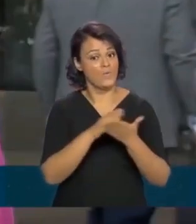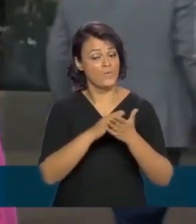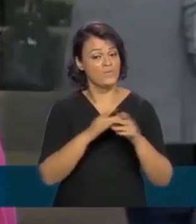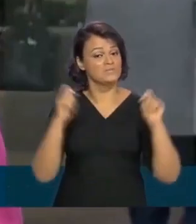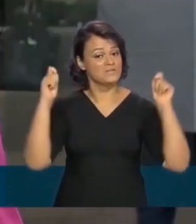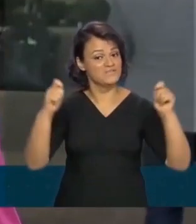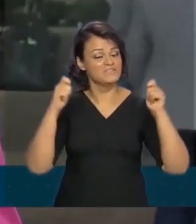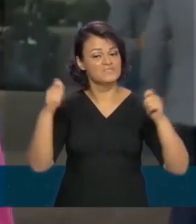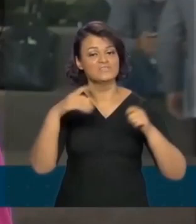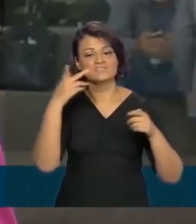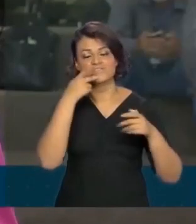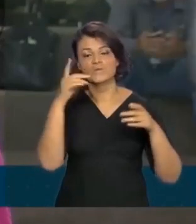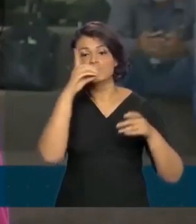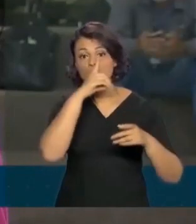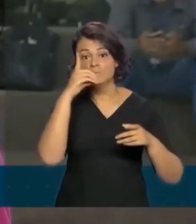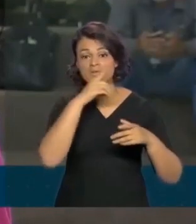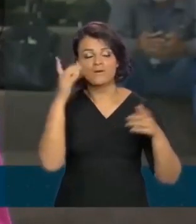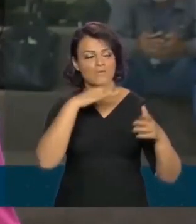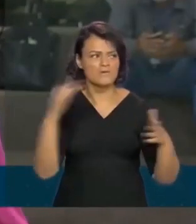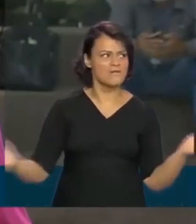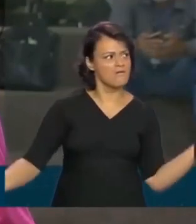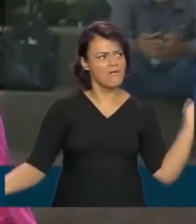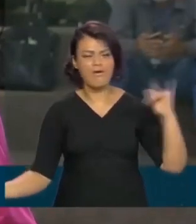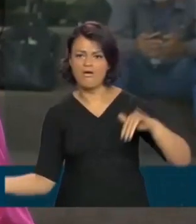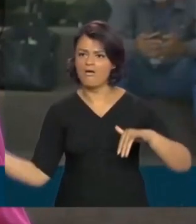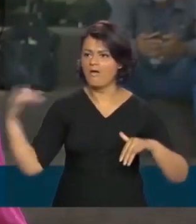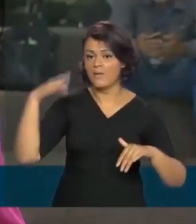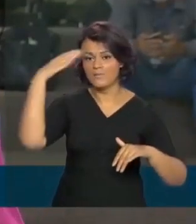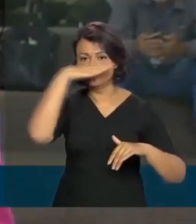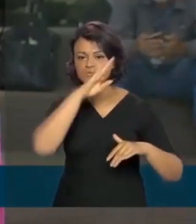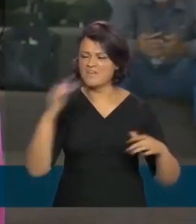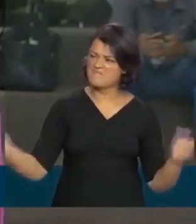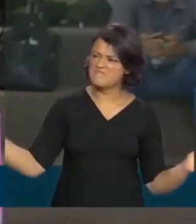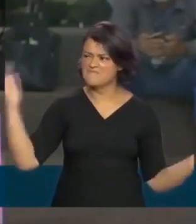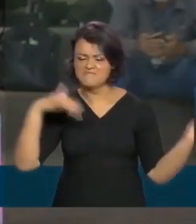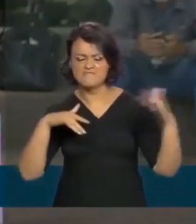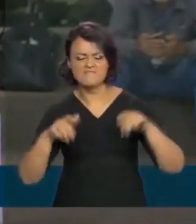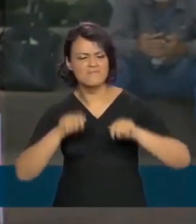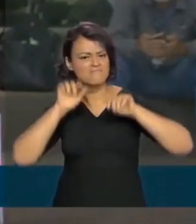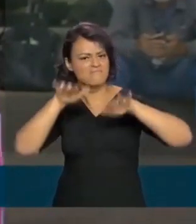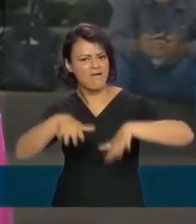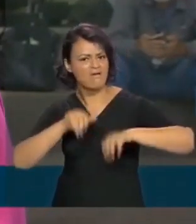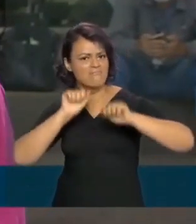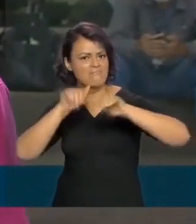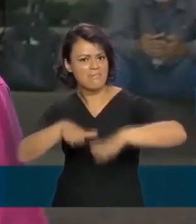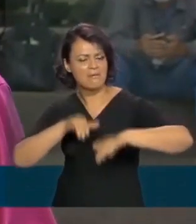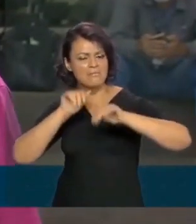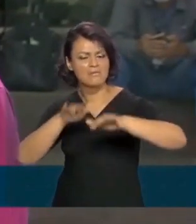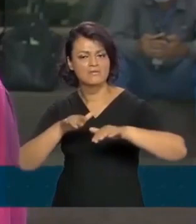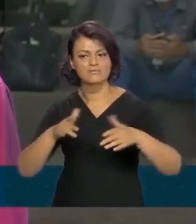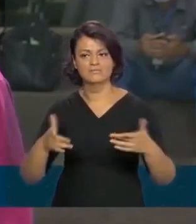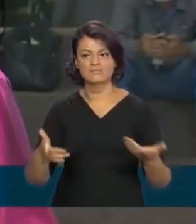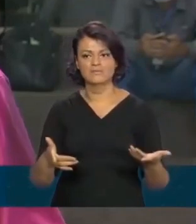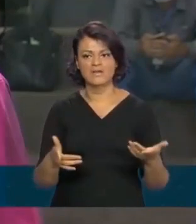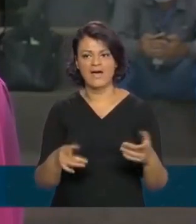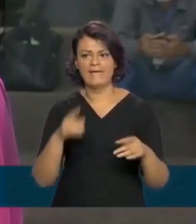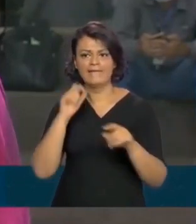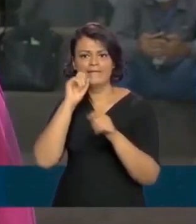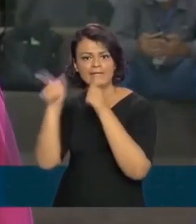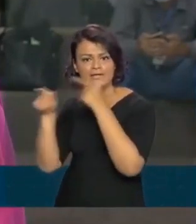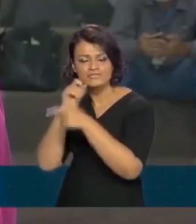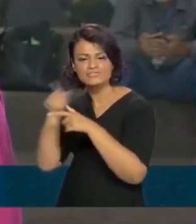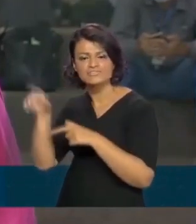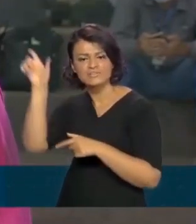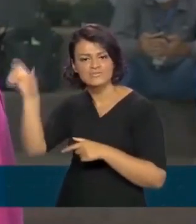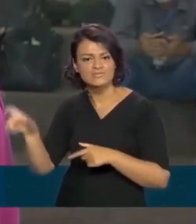o próximo domingo, isso acaba sendo atiçado pelo próprio presidente Jair Bolsonaro, mesmo que indiretamente, a hora que ele critica o senhor numa